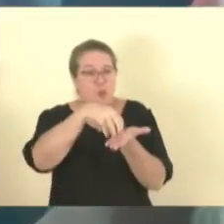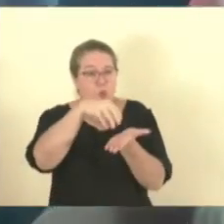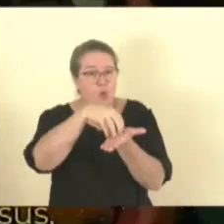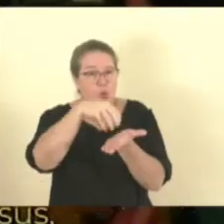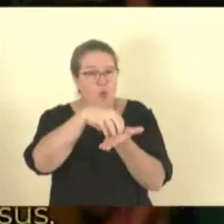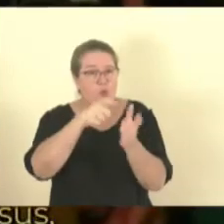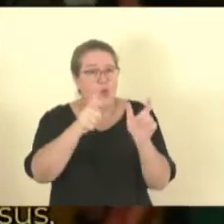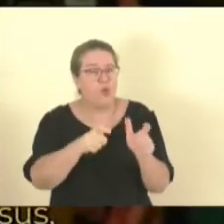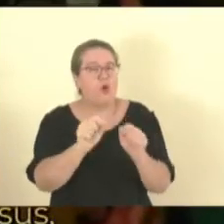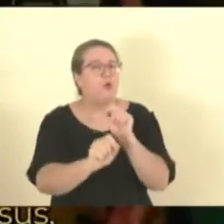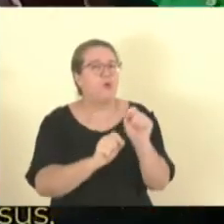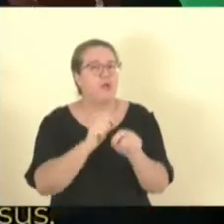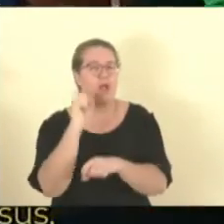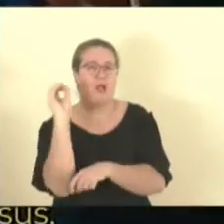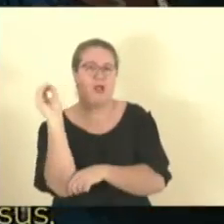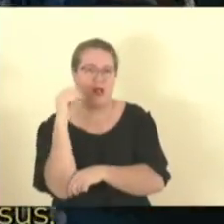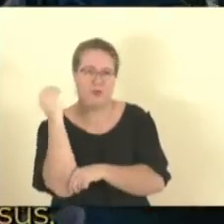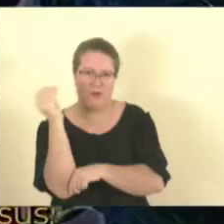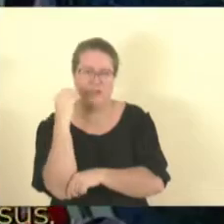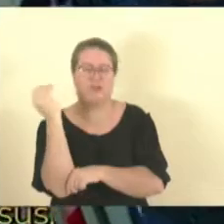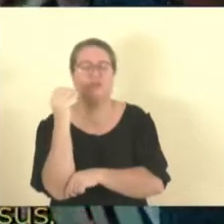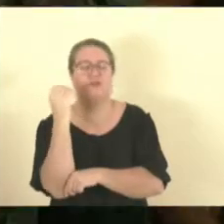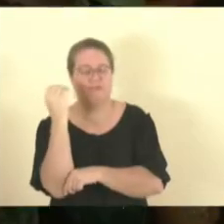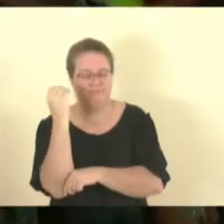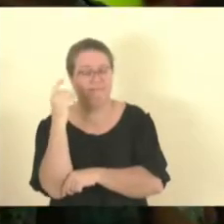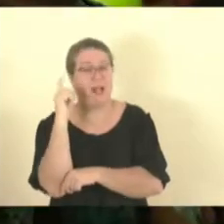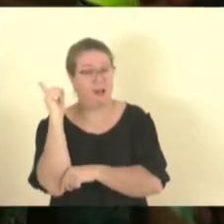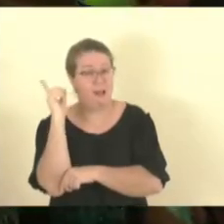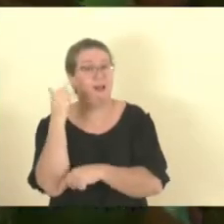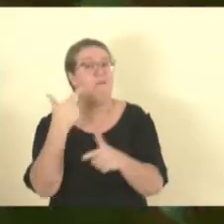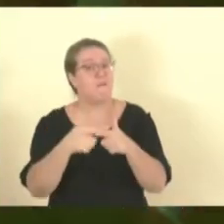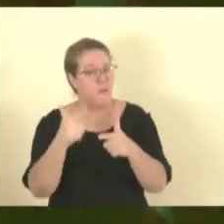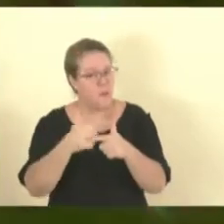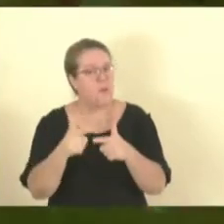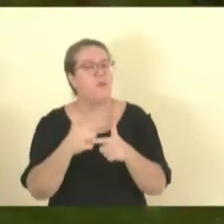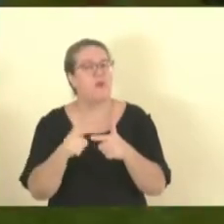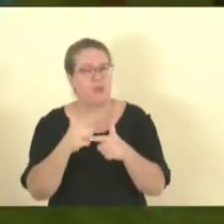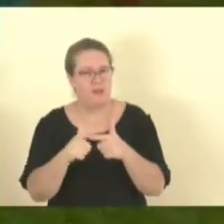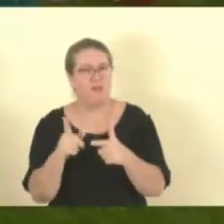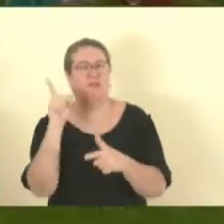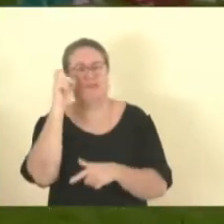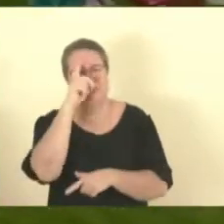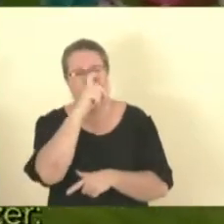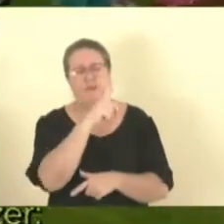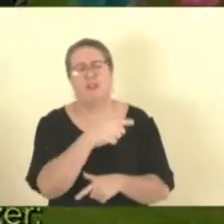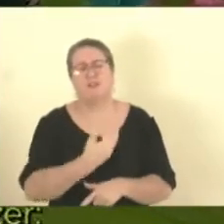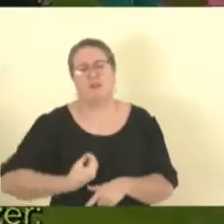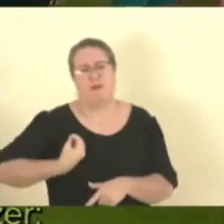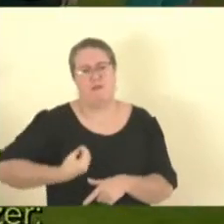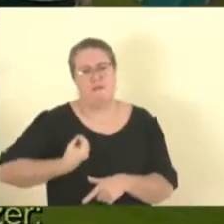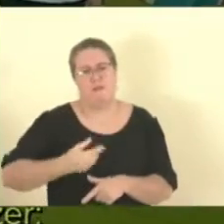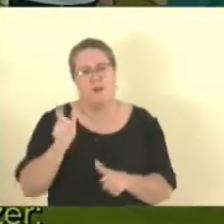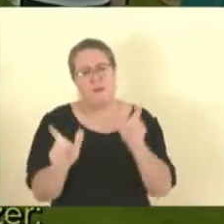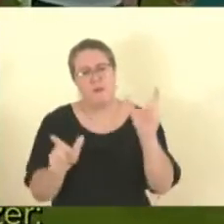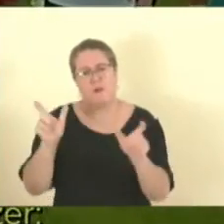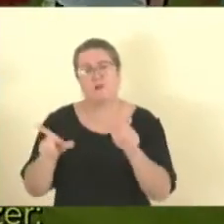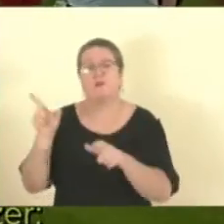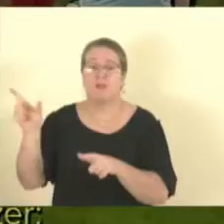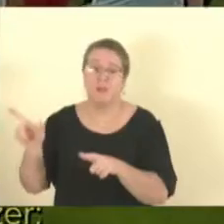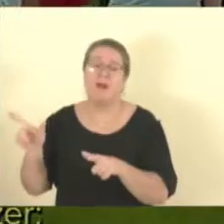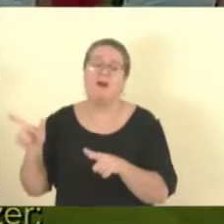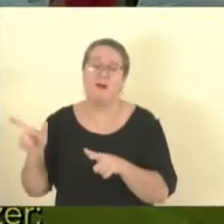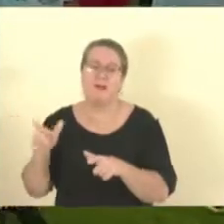no mês de maio, muita luta, muita enchente, mas estamos sobrevivendo. Agradecemos, inclusive,